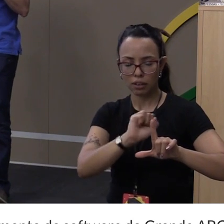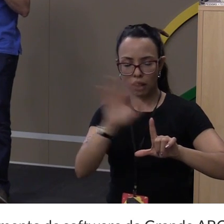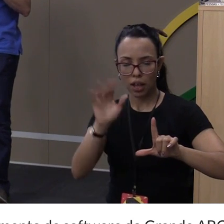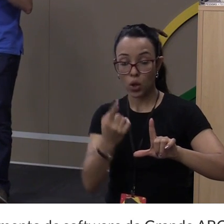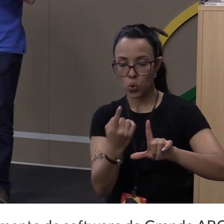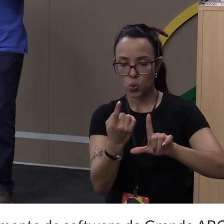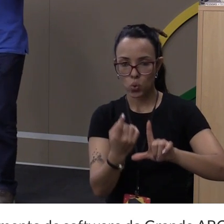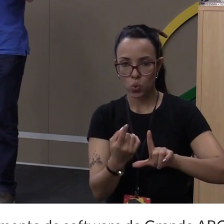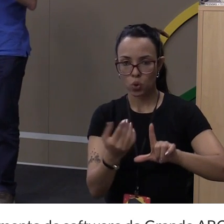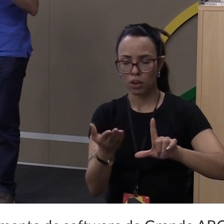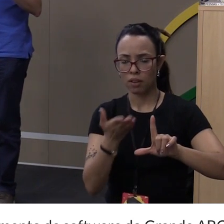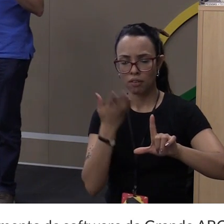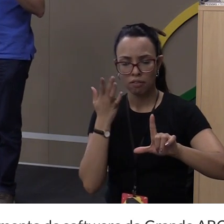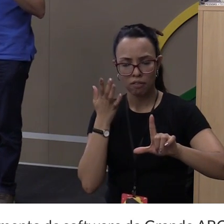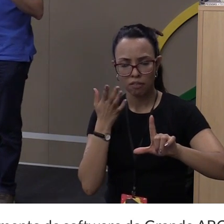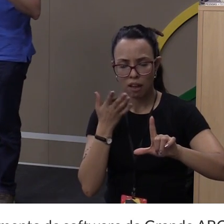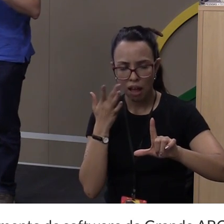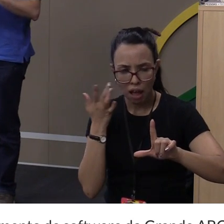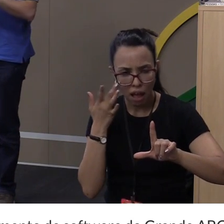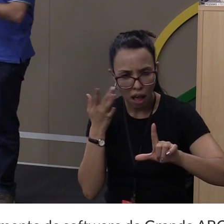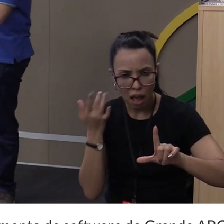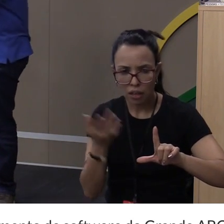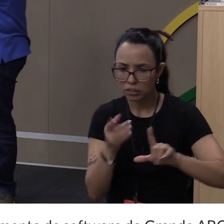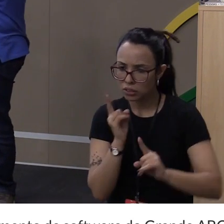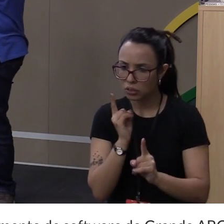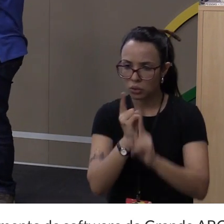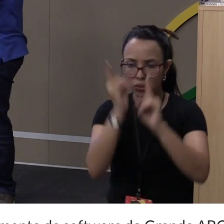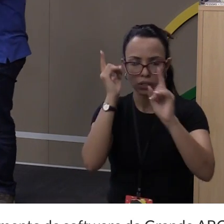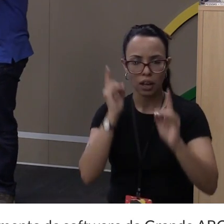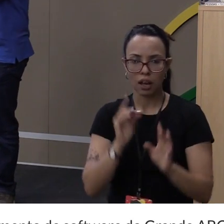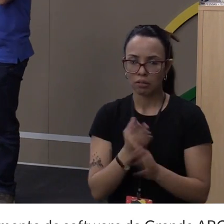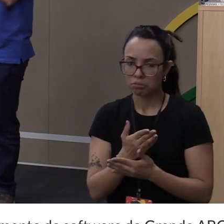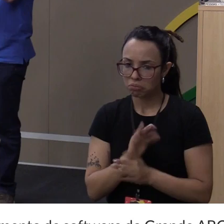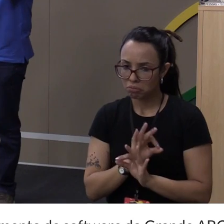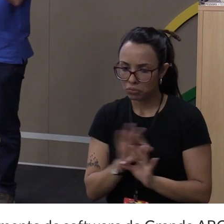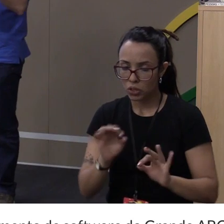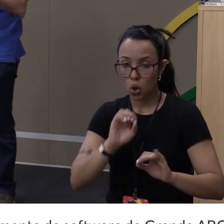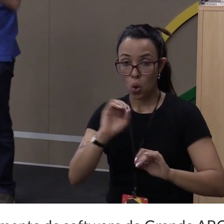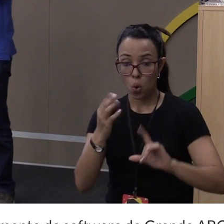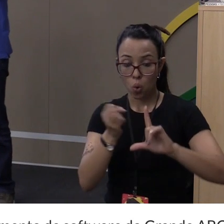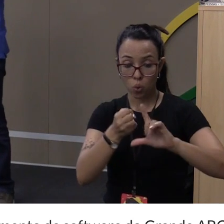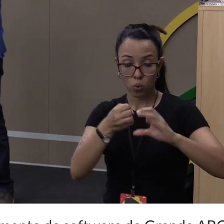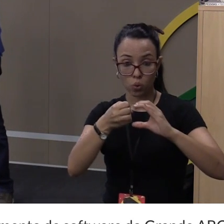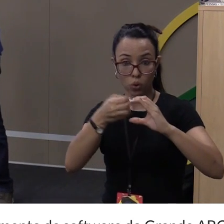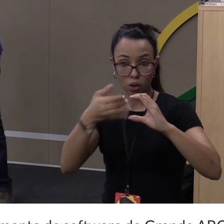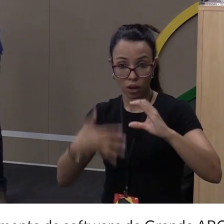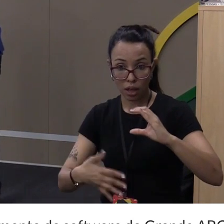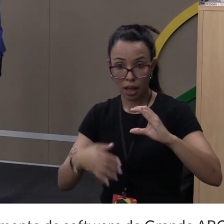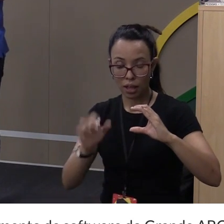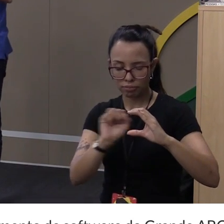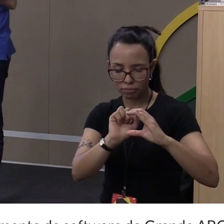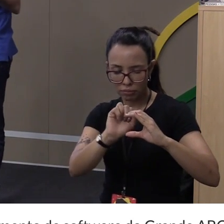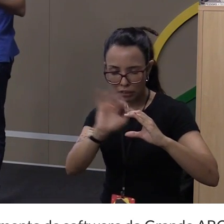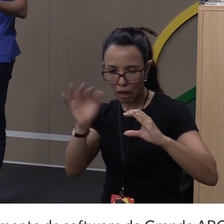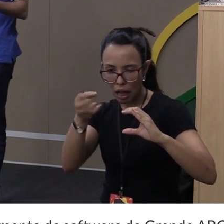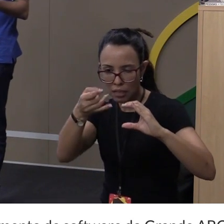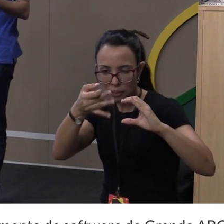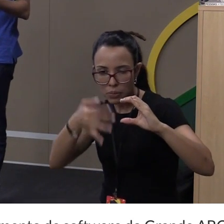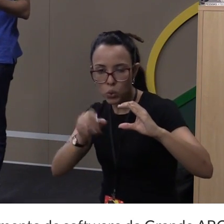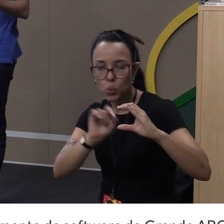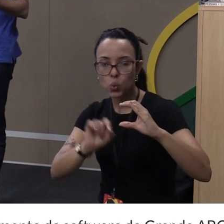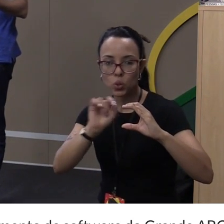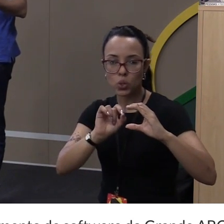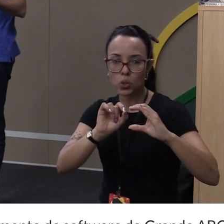únicos, fáceis de você achar. Ou classes que dizem muito claramente o que é ou não.